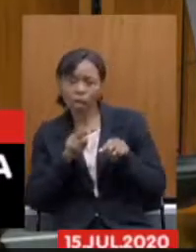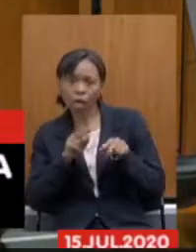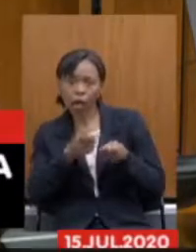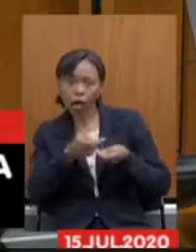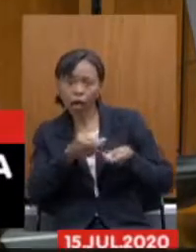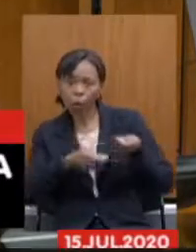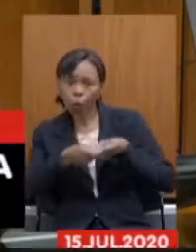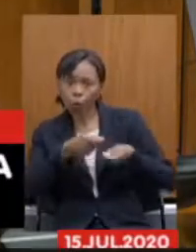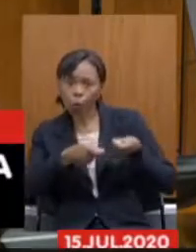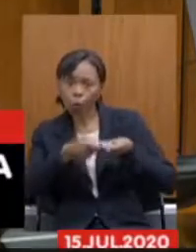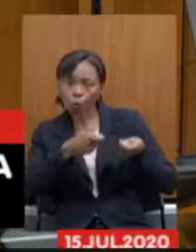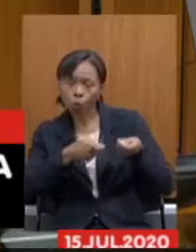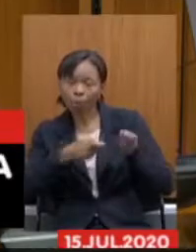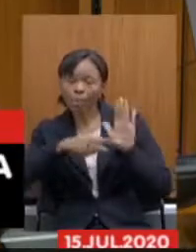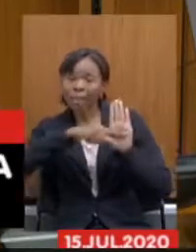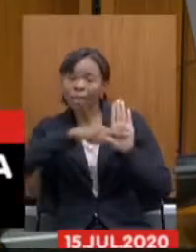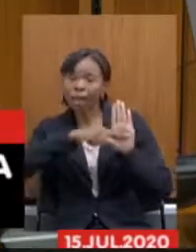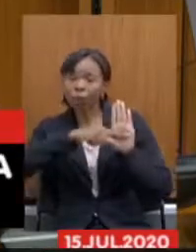crédito como assim secretário